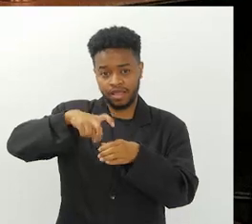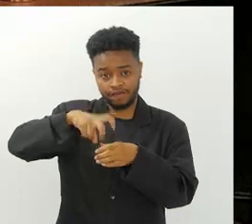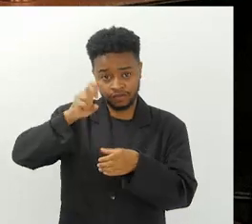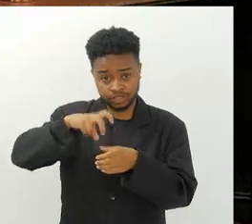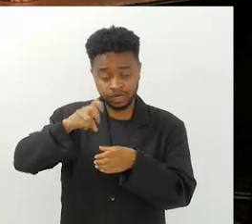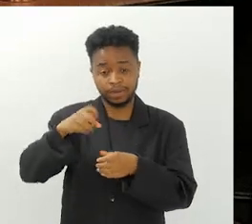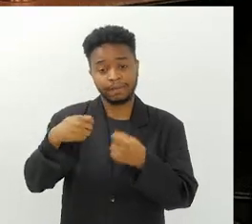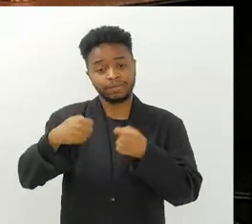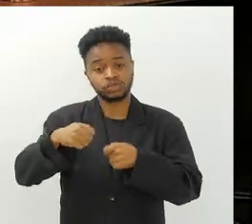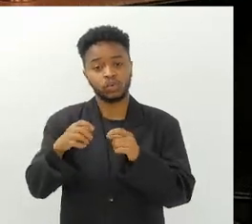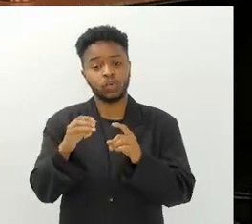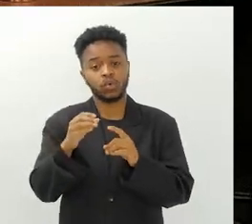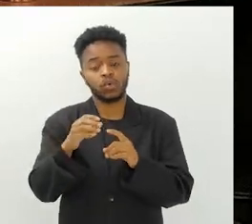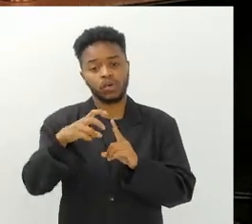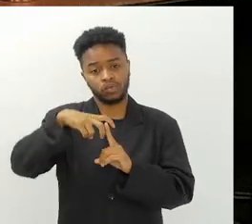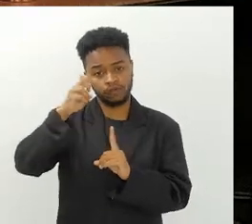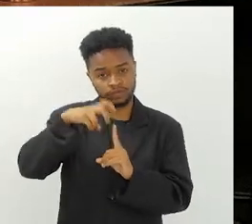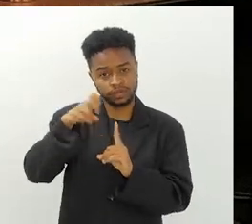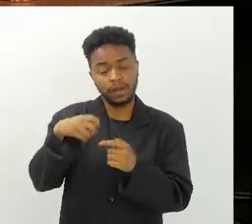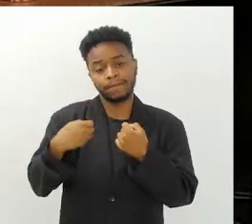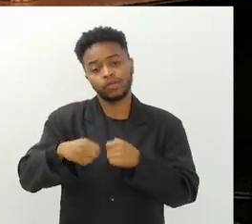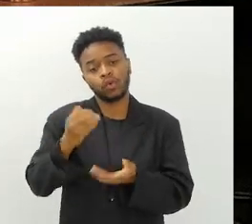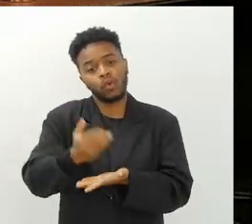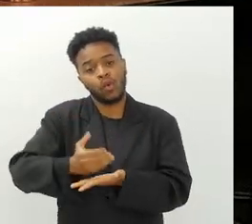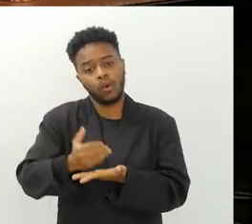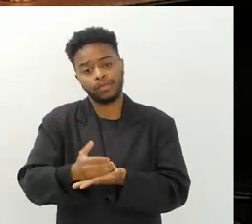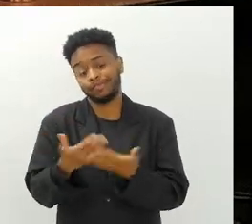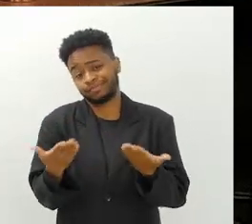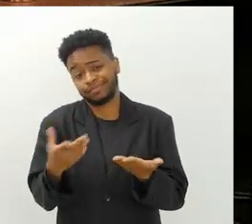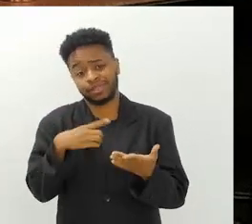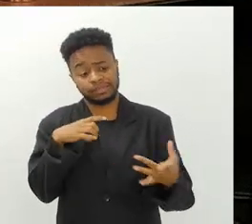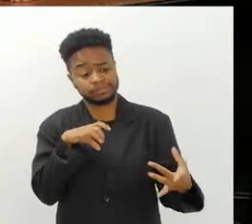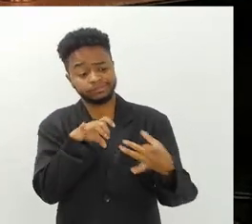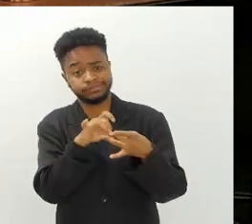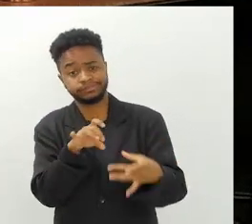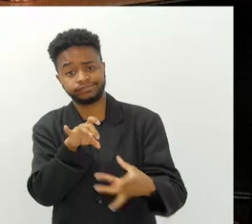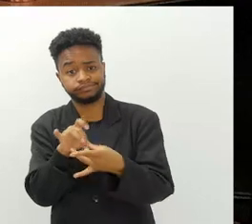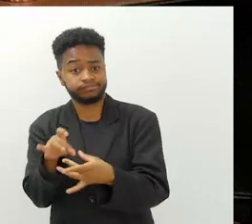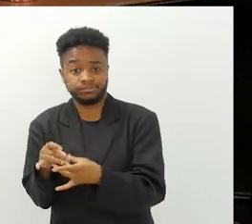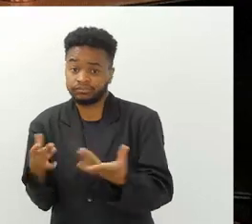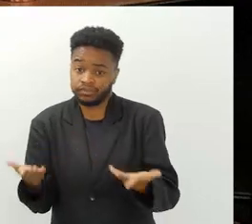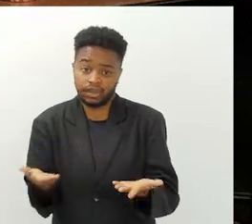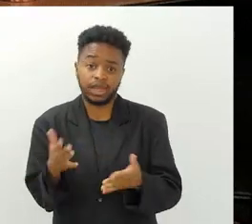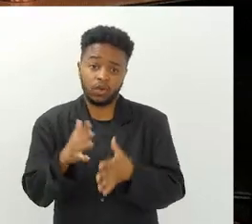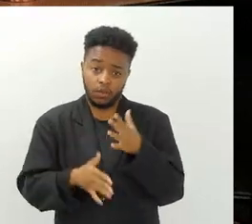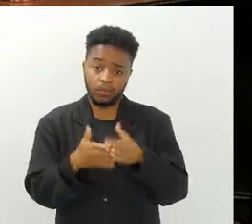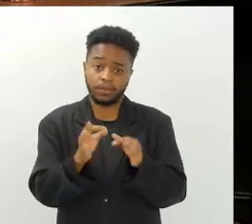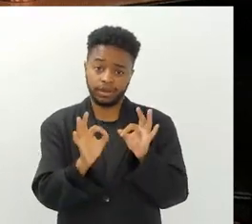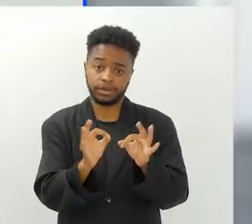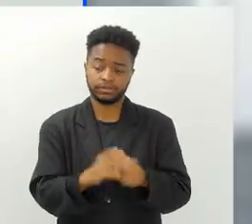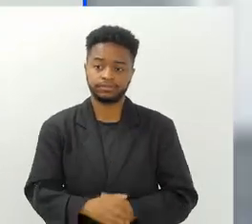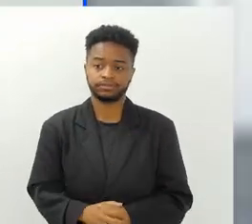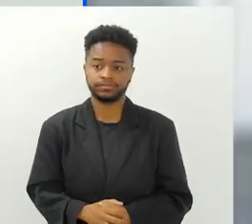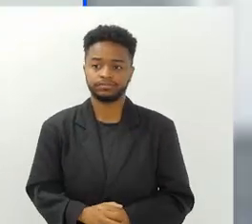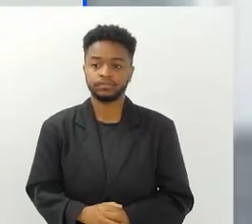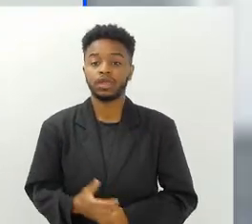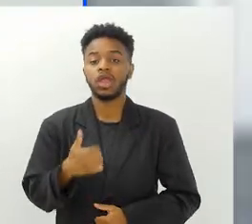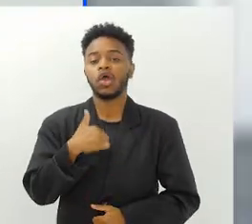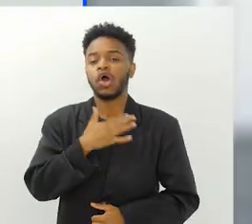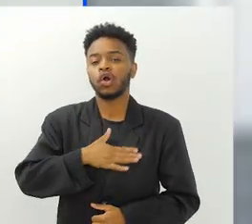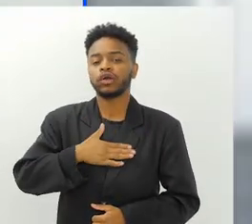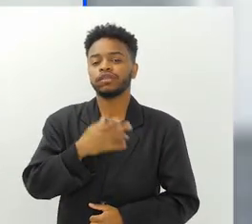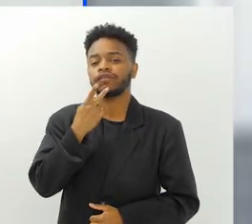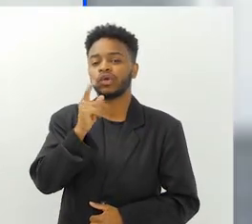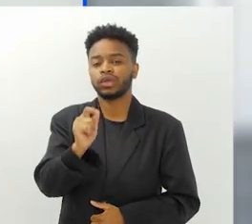copo plástico, né? Quer dizer, uma coisa acaba puxando a outra, né? Complicado, né? Eu gosto de